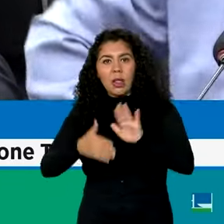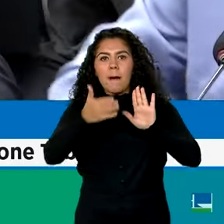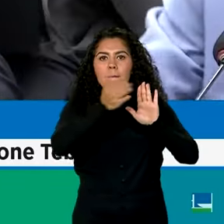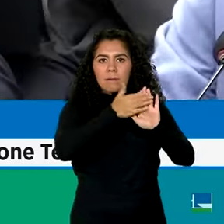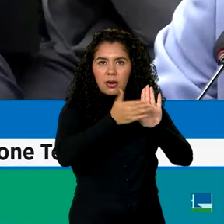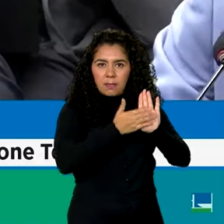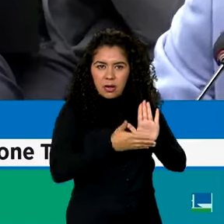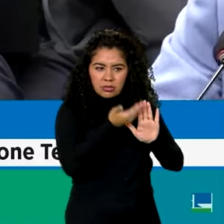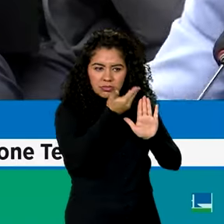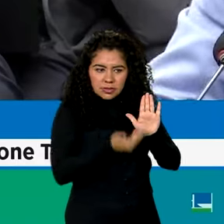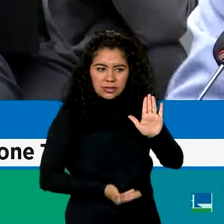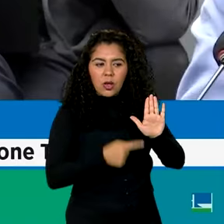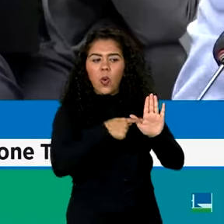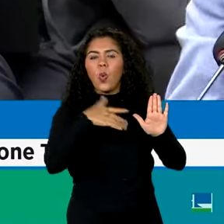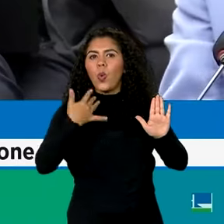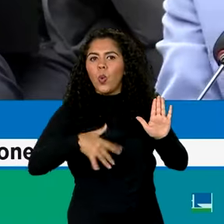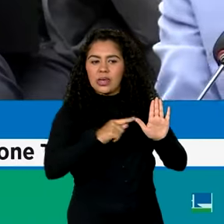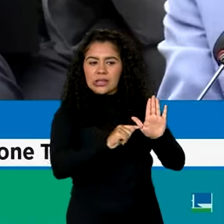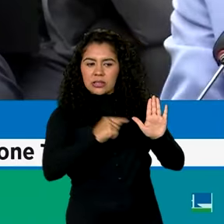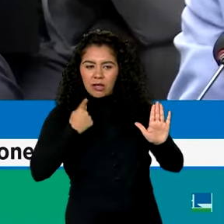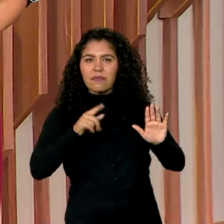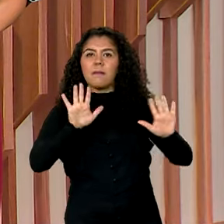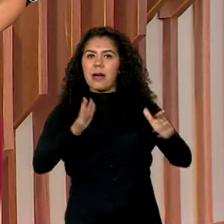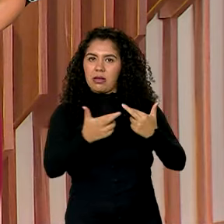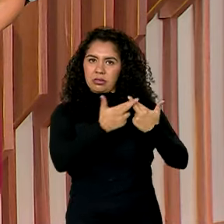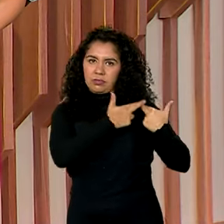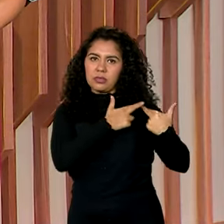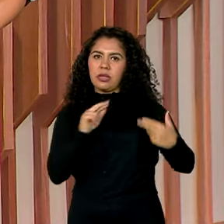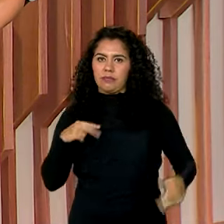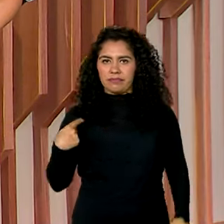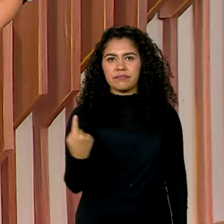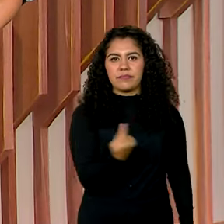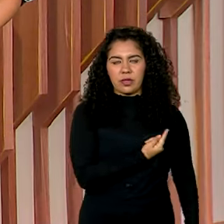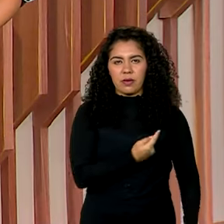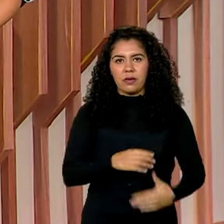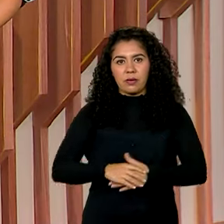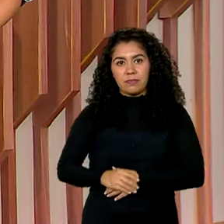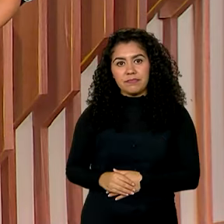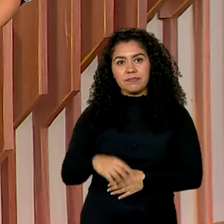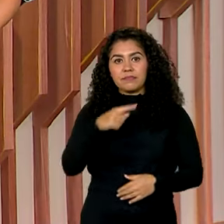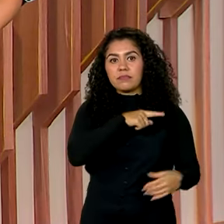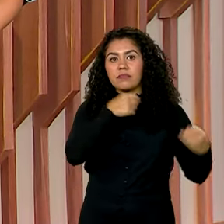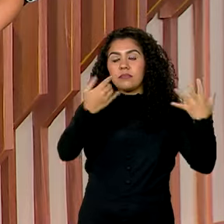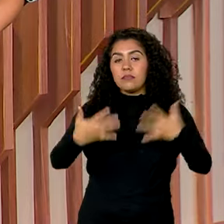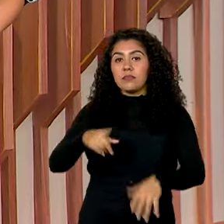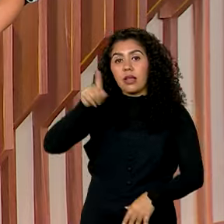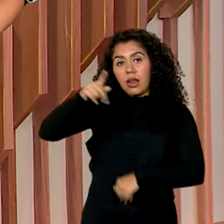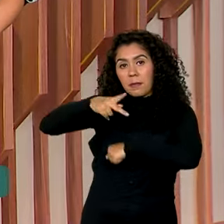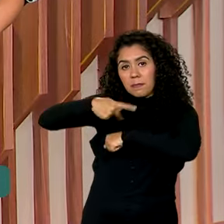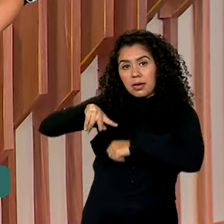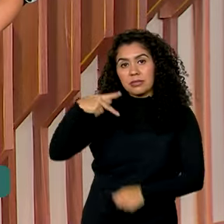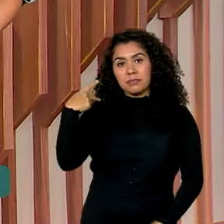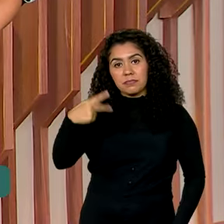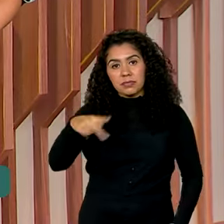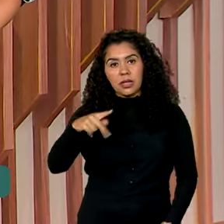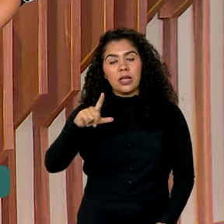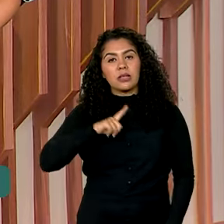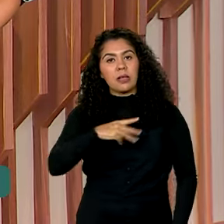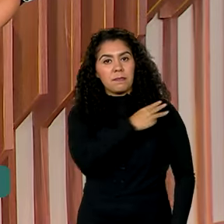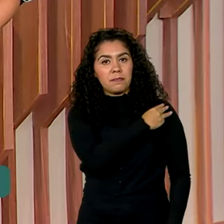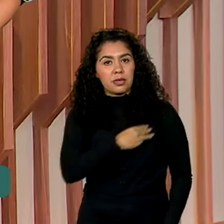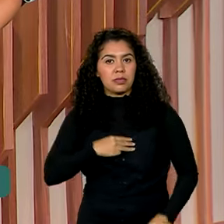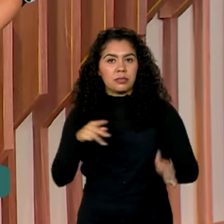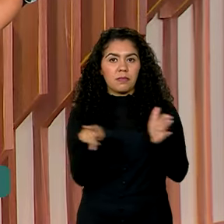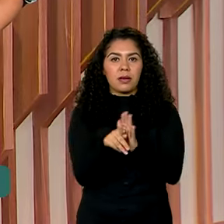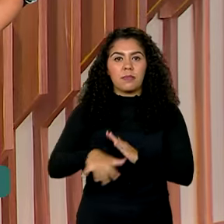desafiadora, mas é responsabilidade de todos nós. Em Assunção, no Paraguai, um encontro reúne ministros da área